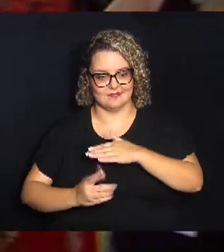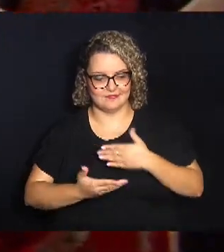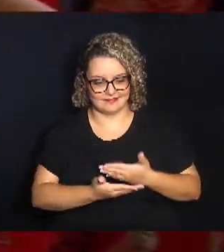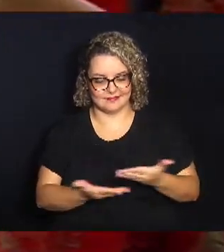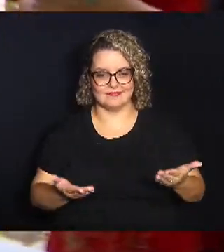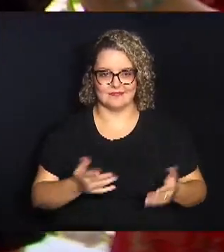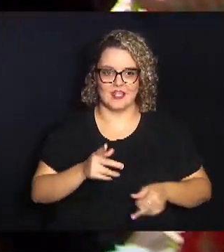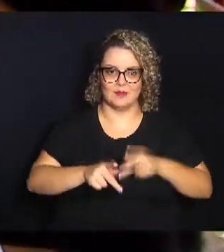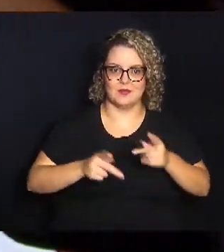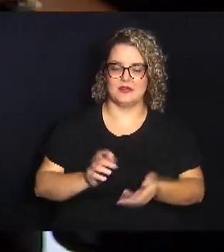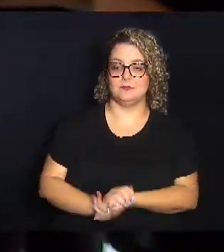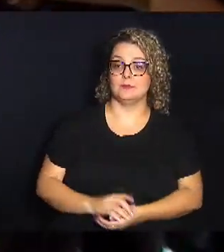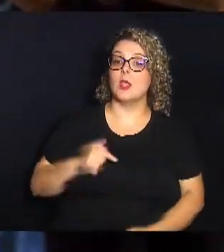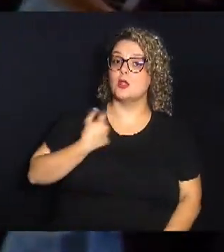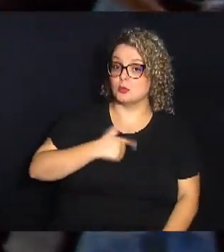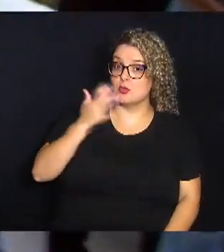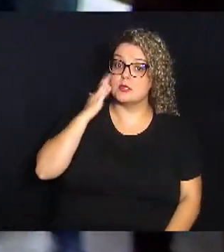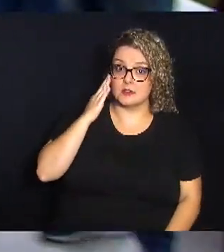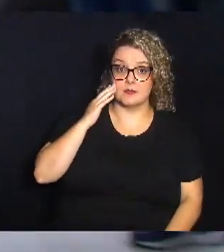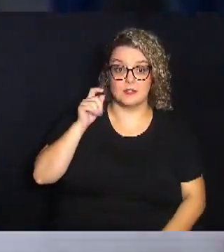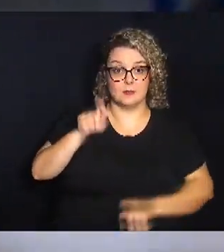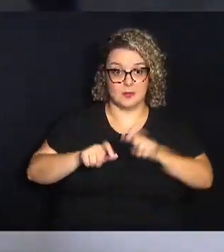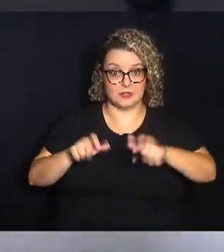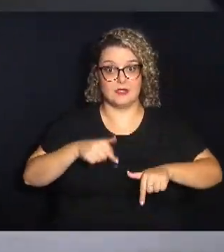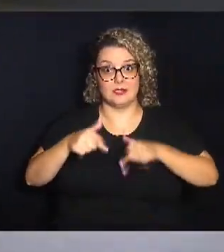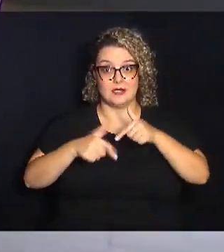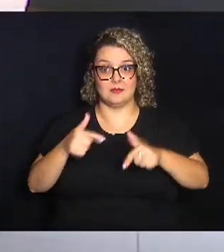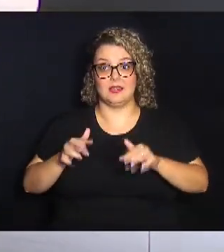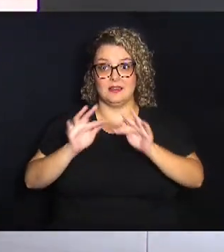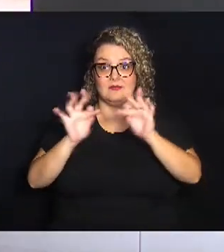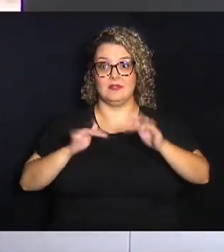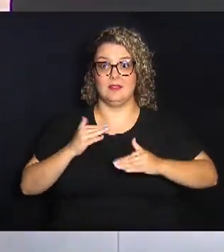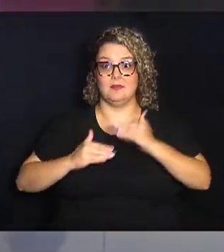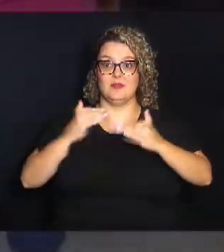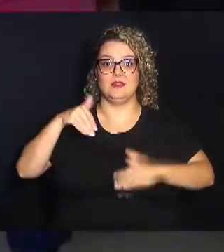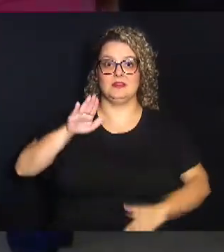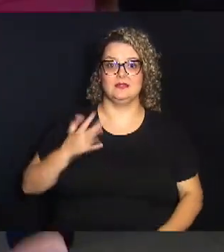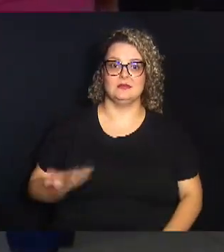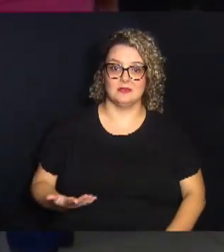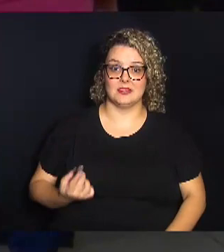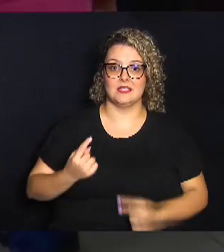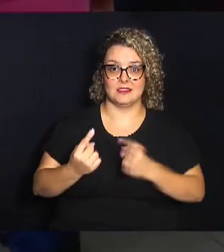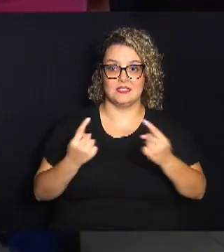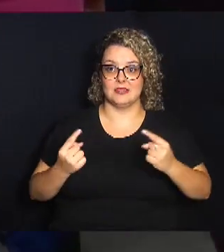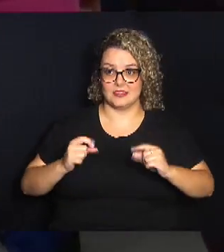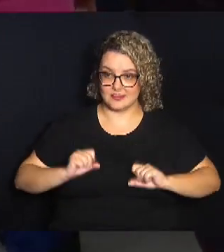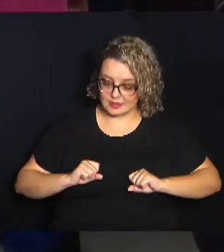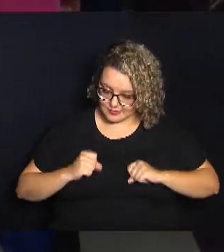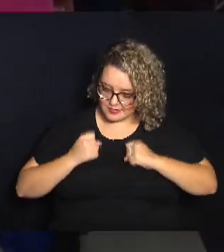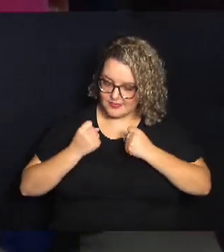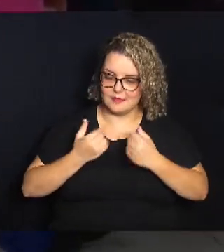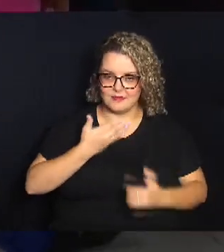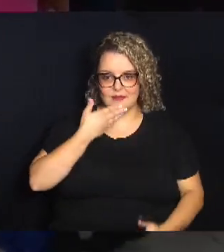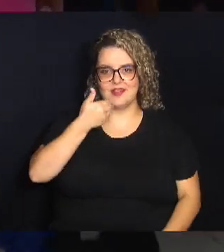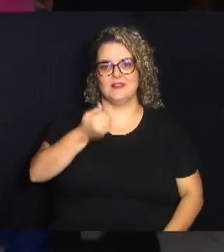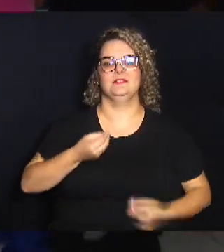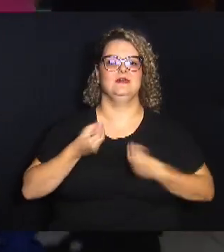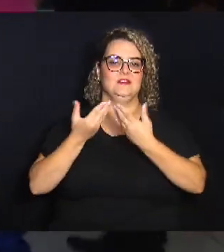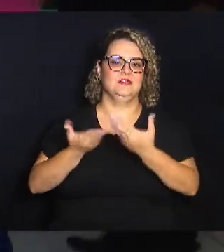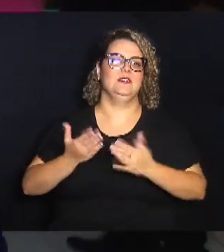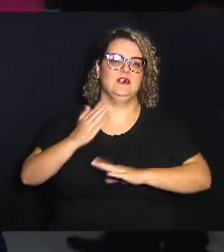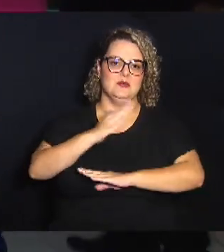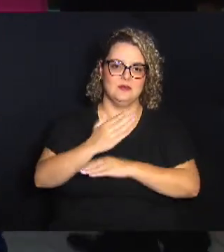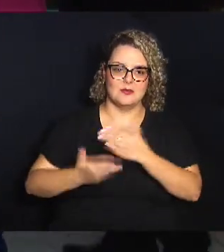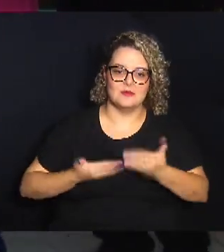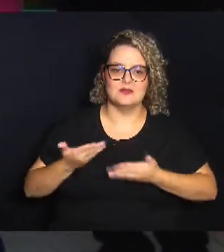Nós sabemos que quando a pessoa trabalha feliz, ela produz mais. E cada um dando o seu melhor, é a Câmara prestando um